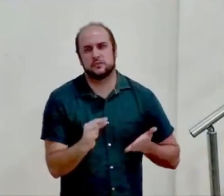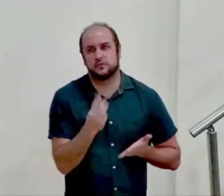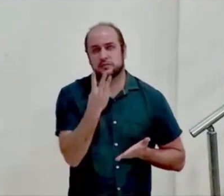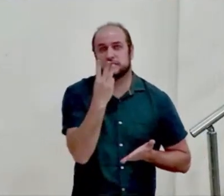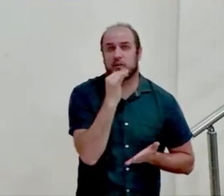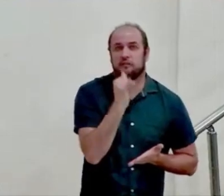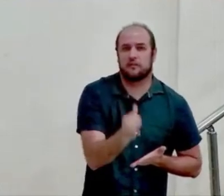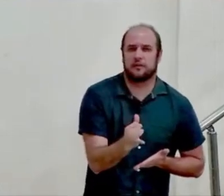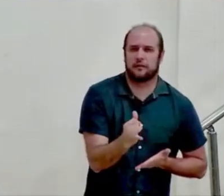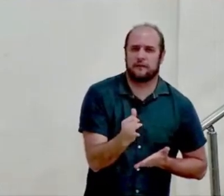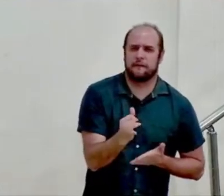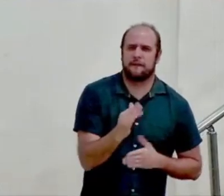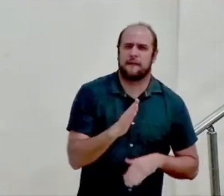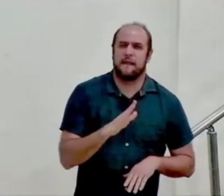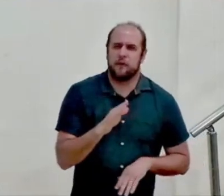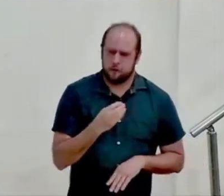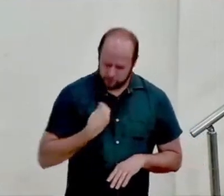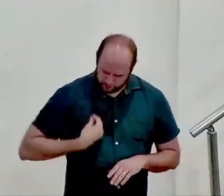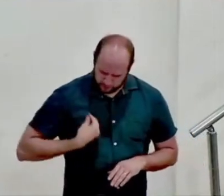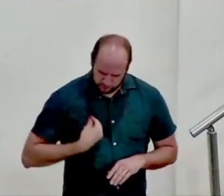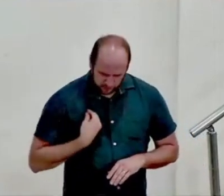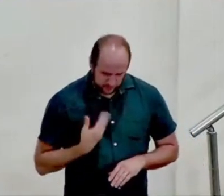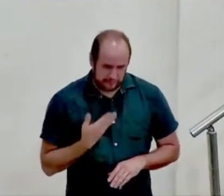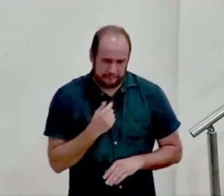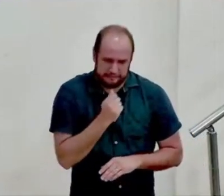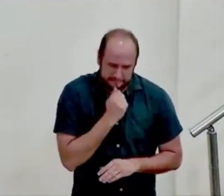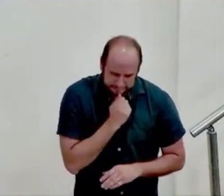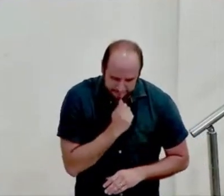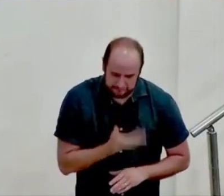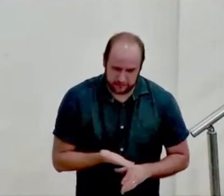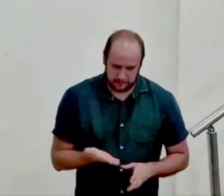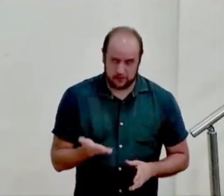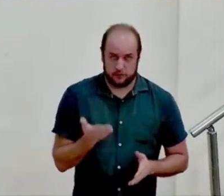além de viver nessa integridade porque ele diz assim